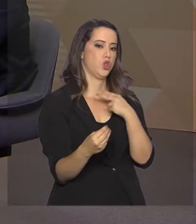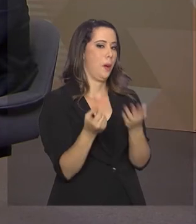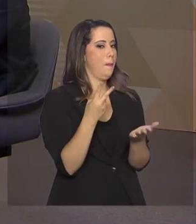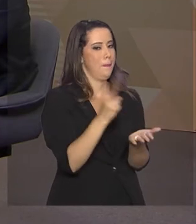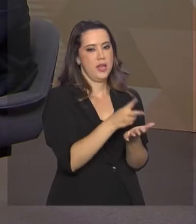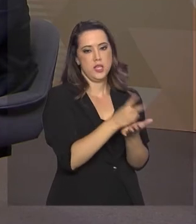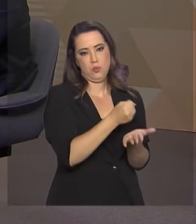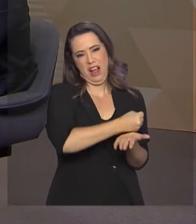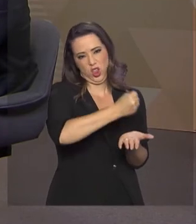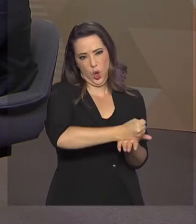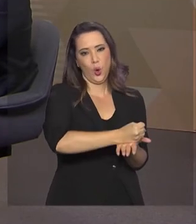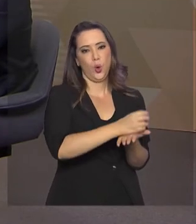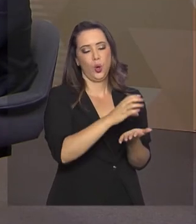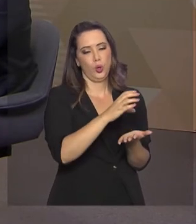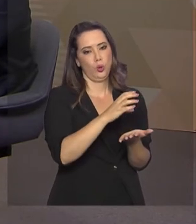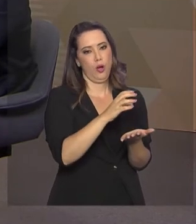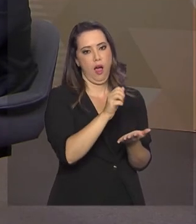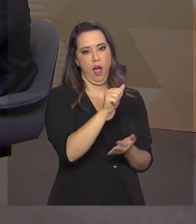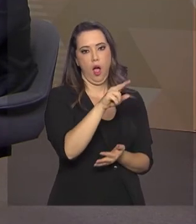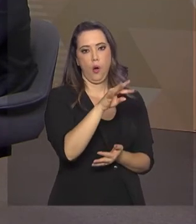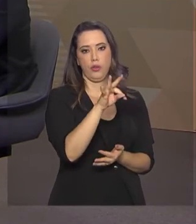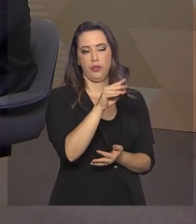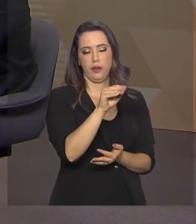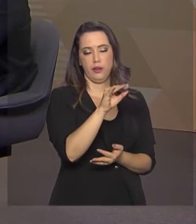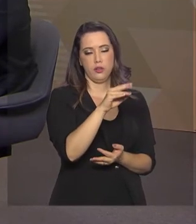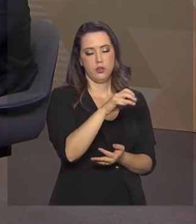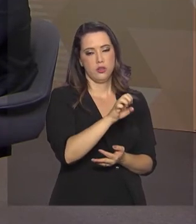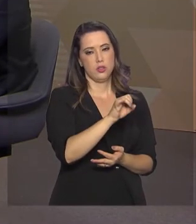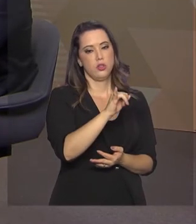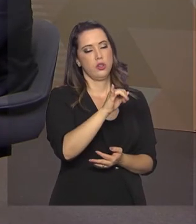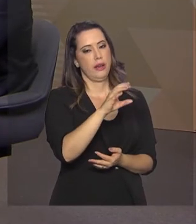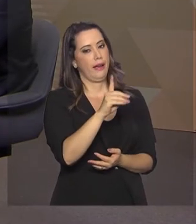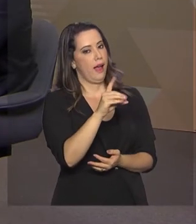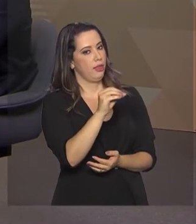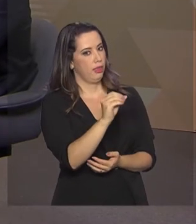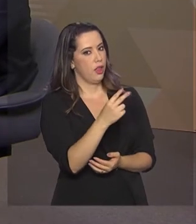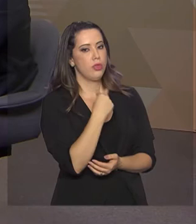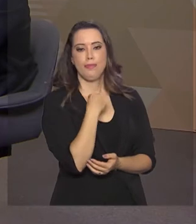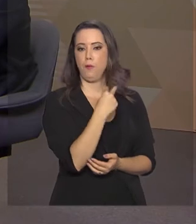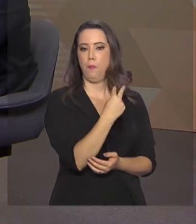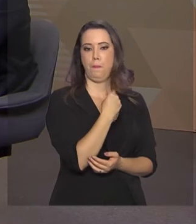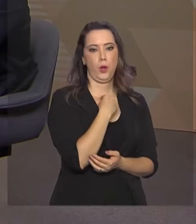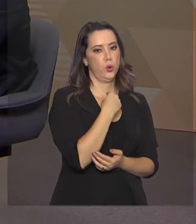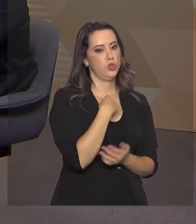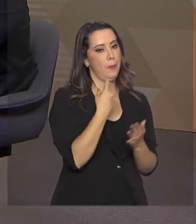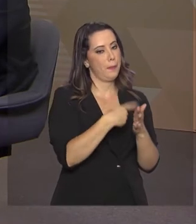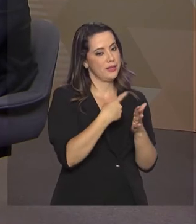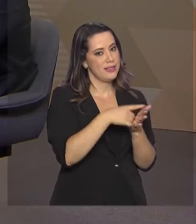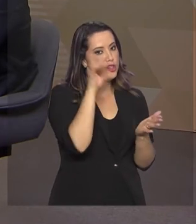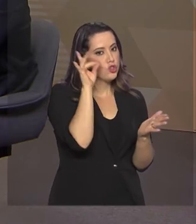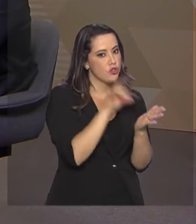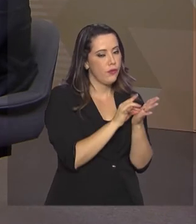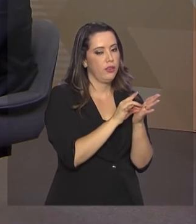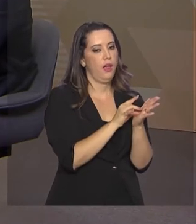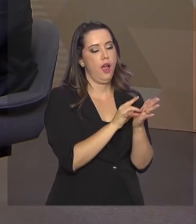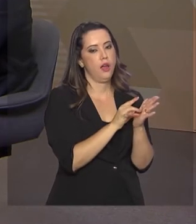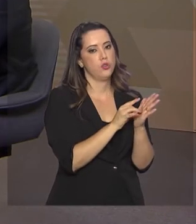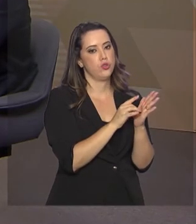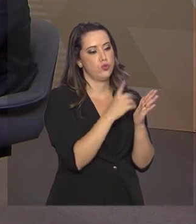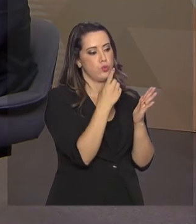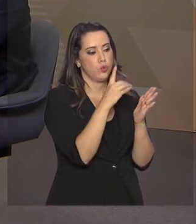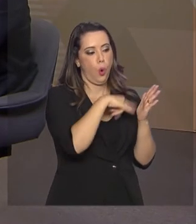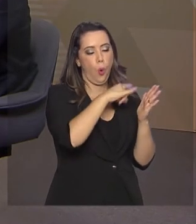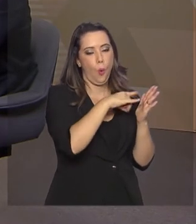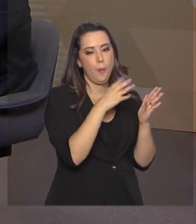não serão permitidas. Então, ele terá que levar um documento com foto e no site do INEP ele vai conseguir ver toda a